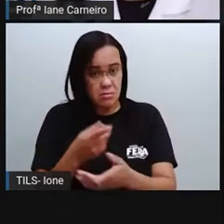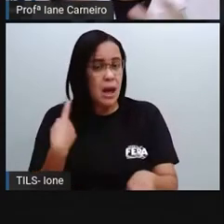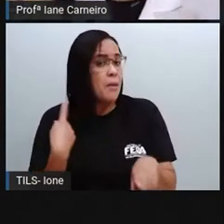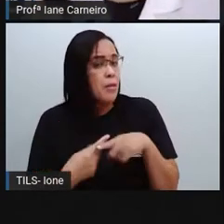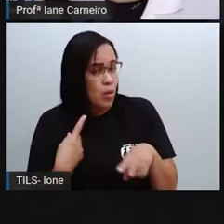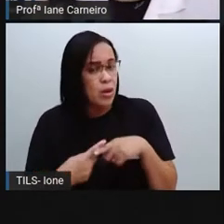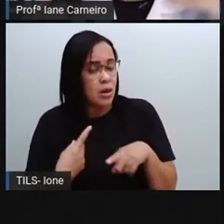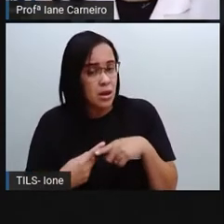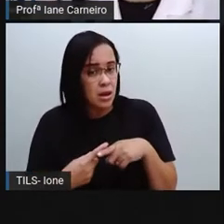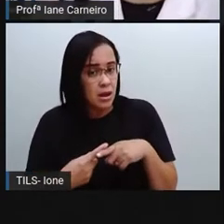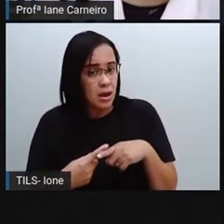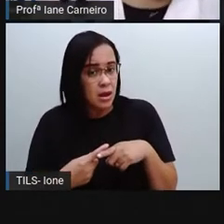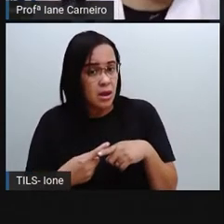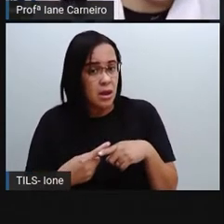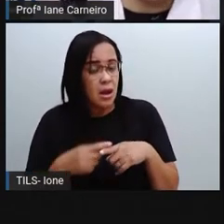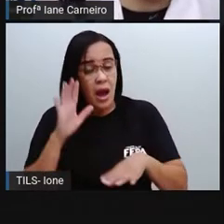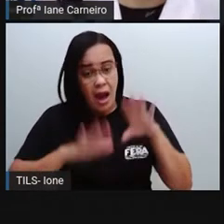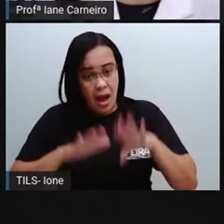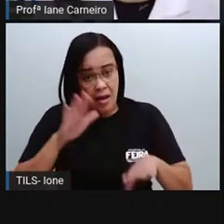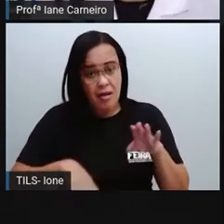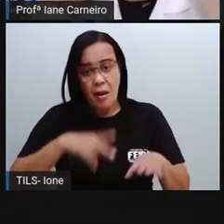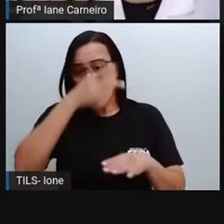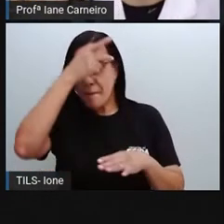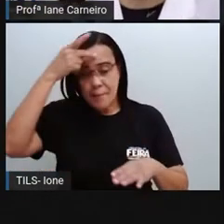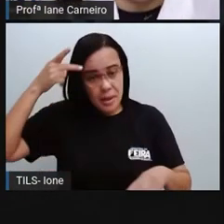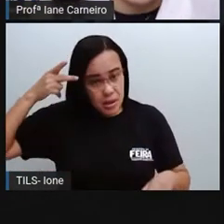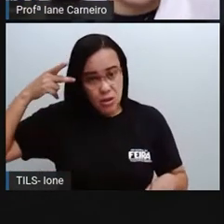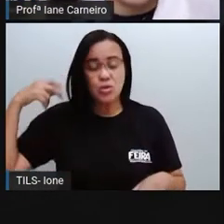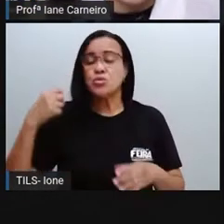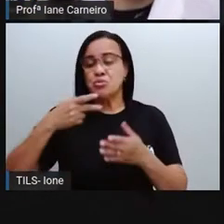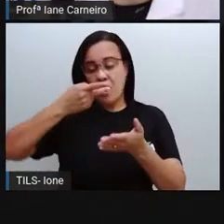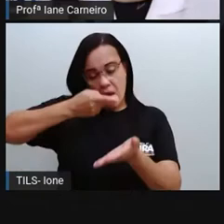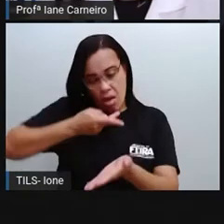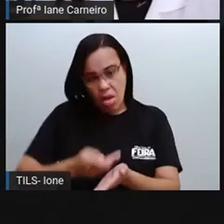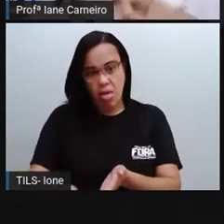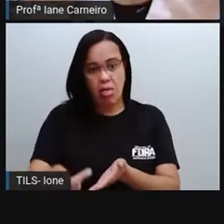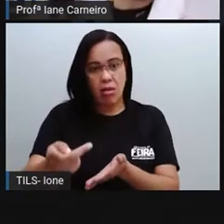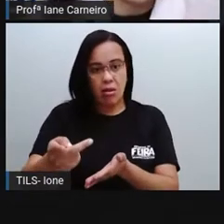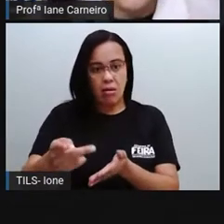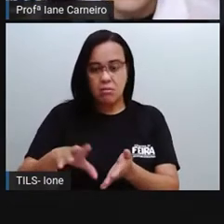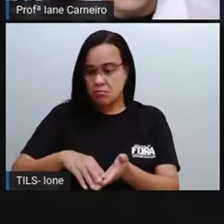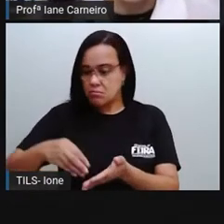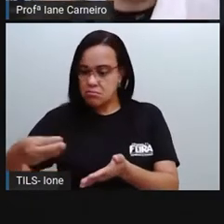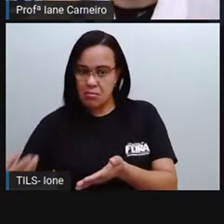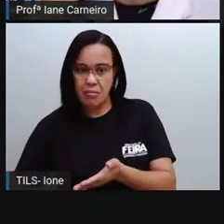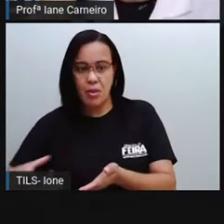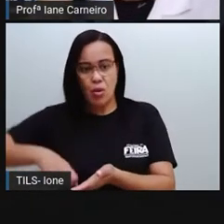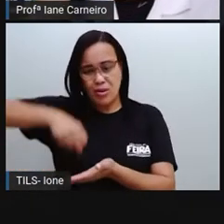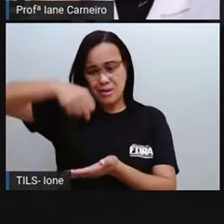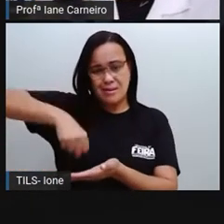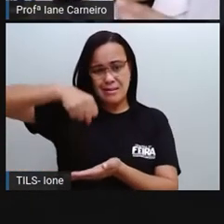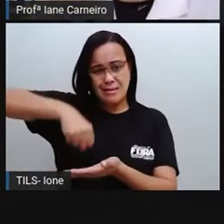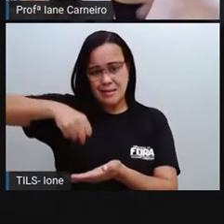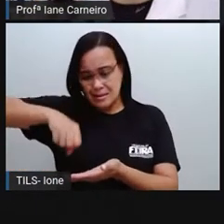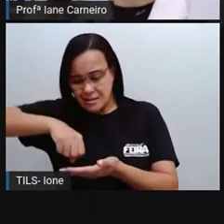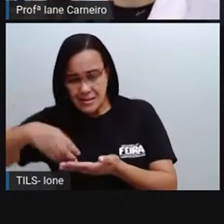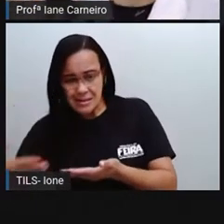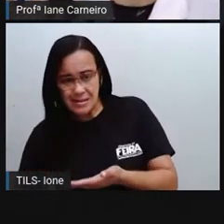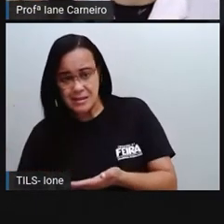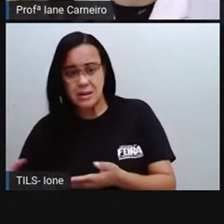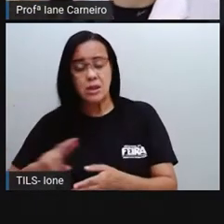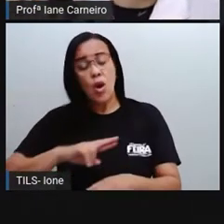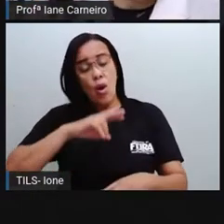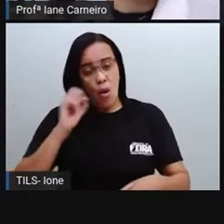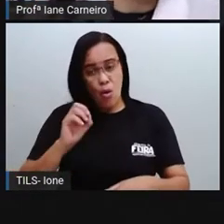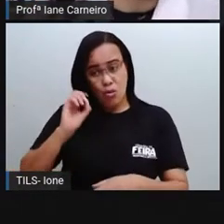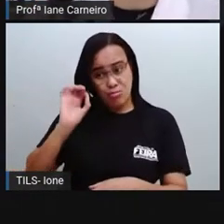esse cotonete caiu de alguma sacola plástica, de algum lixo de alguém, ou alguém descartou seu